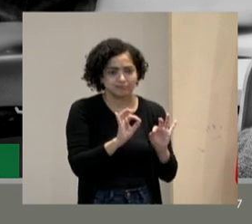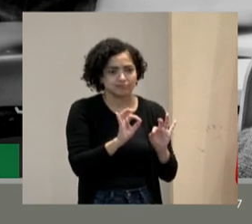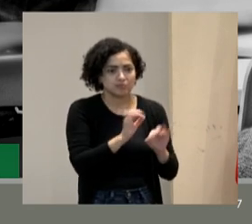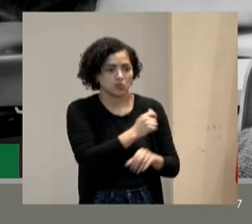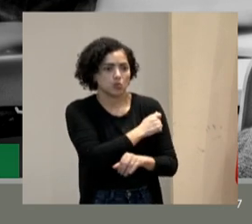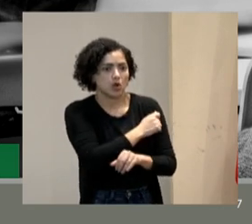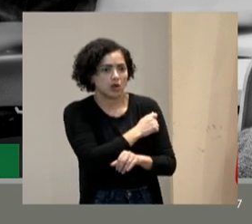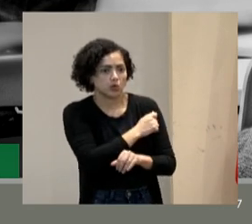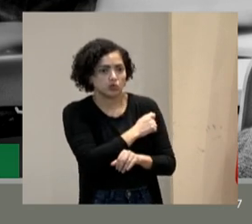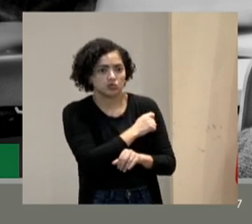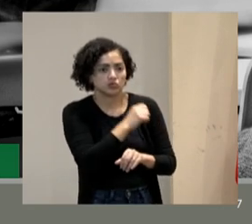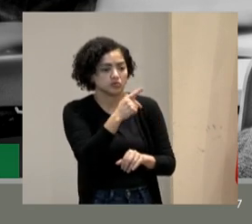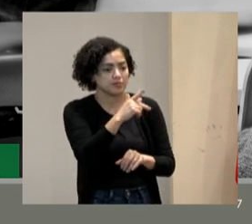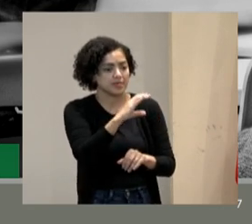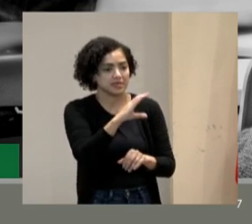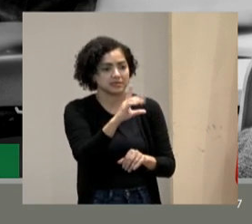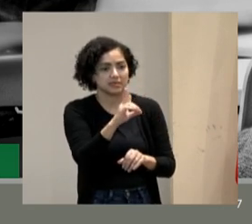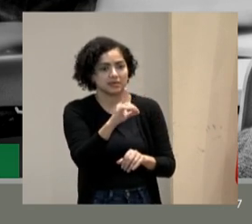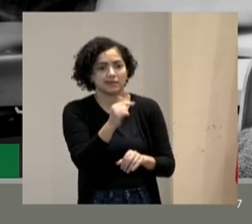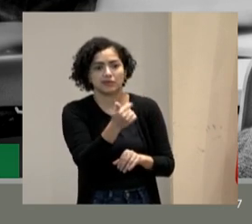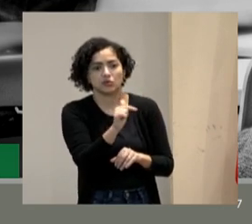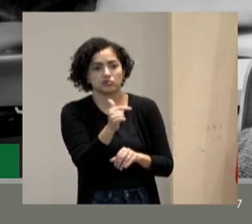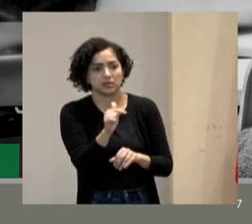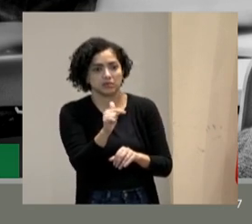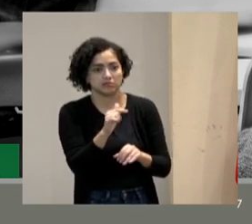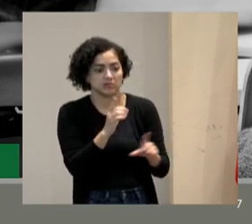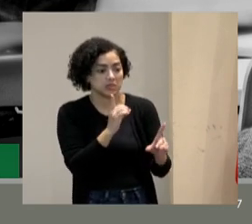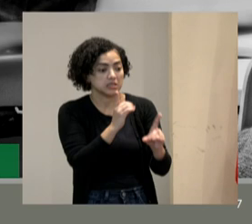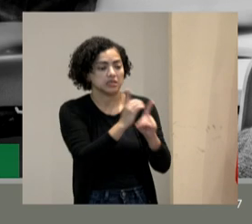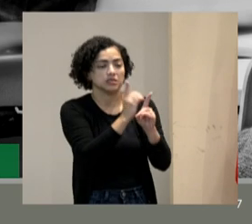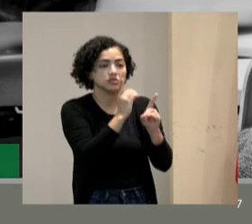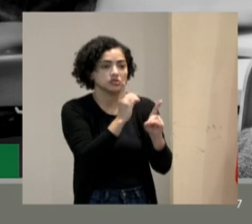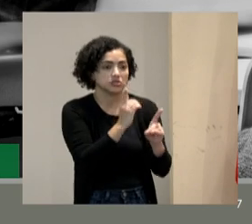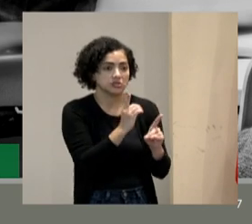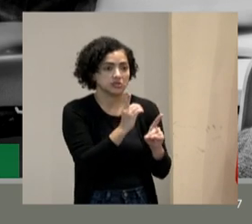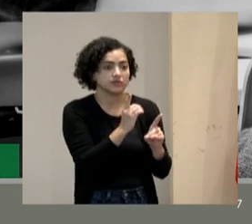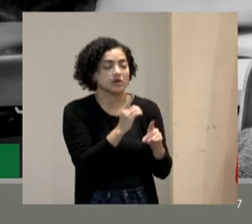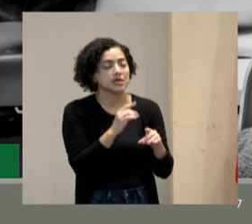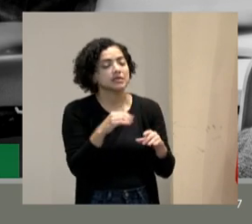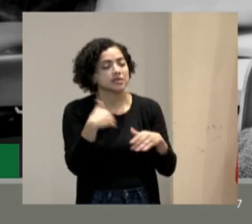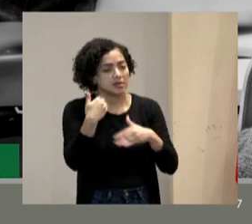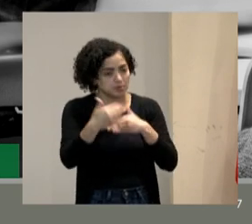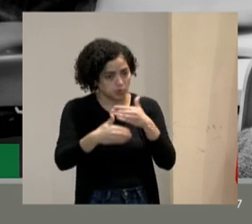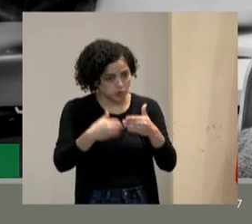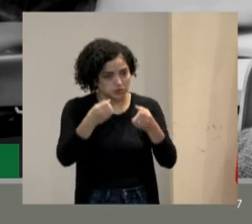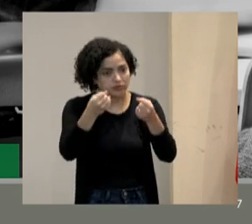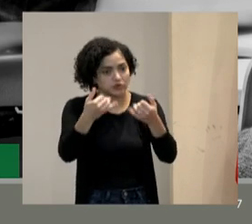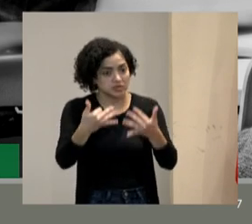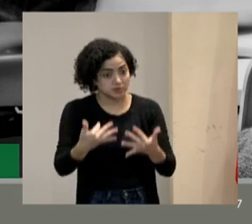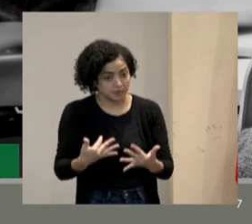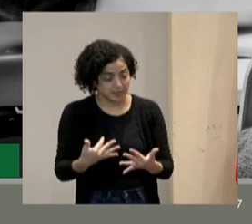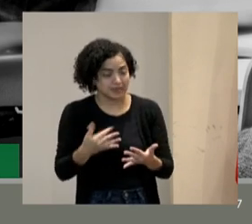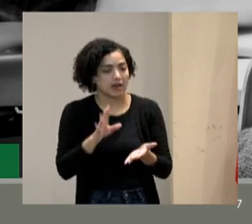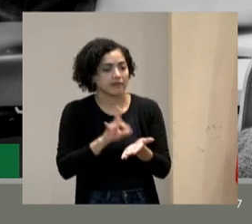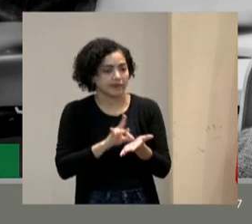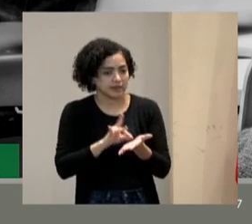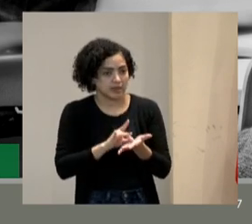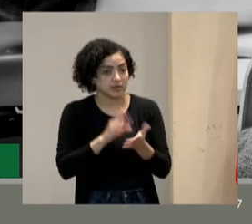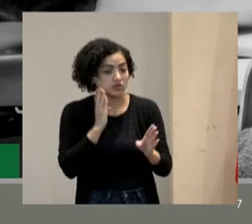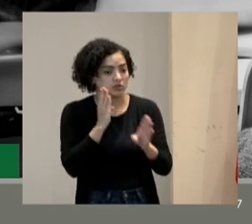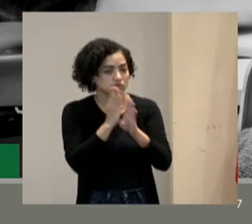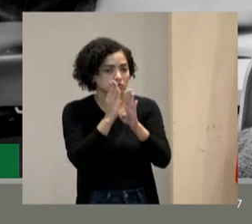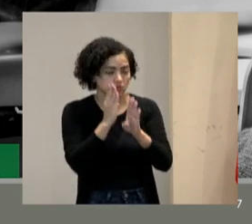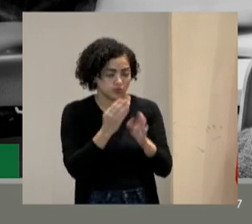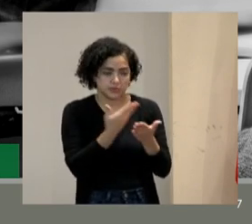hoje são PCDs. Identificados ali, né? Que se identificam e depois eu vou falar para vocês uma outra realidade que eu descobri nesses